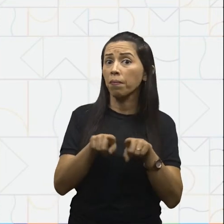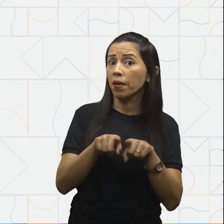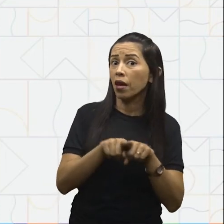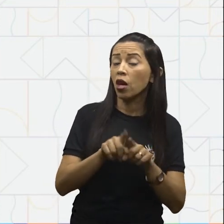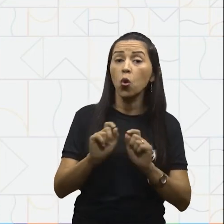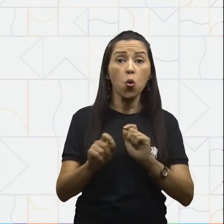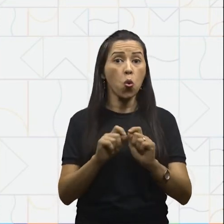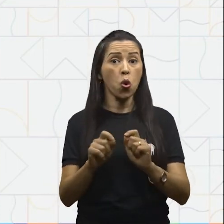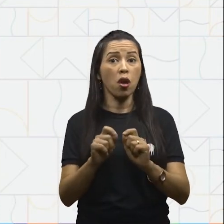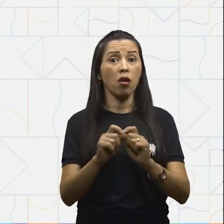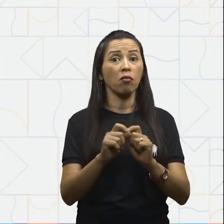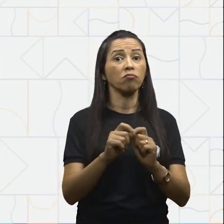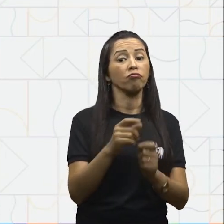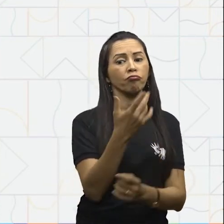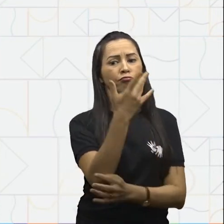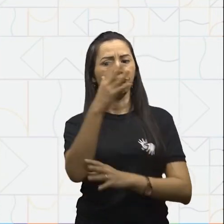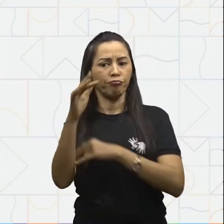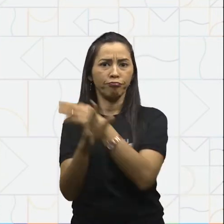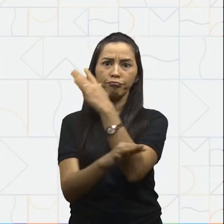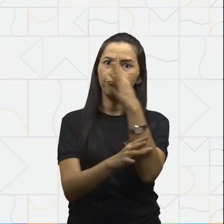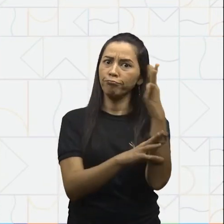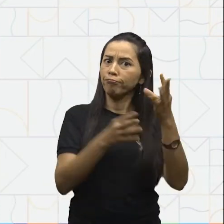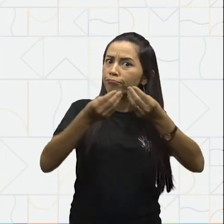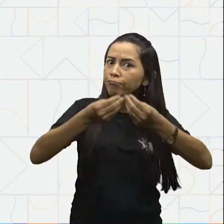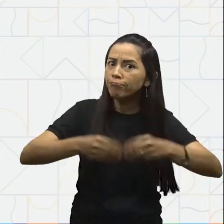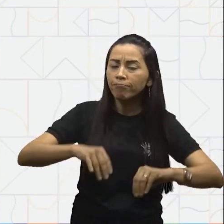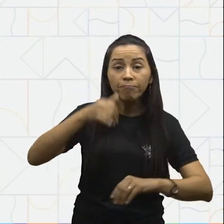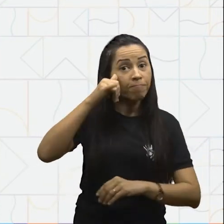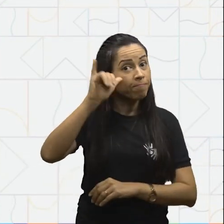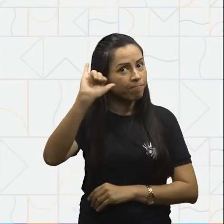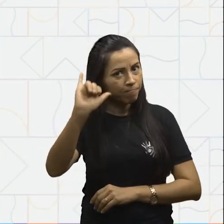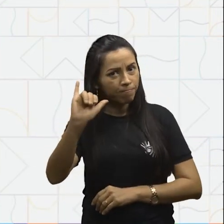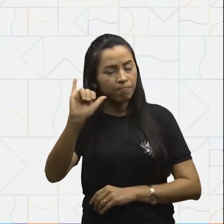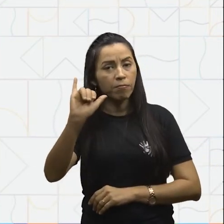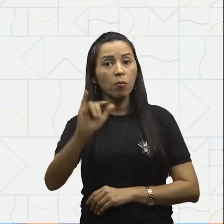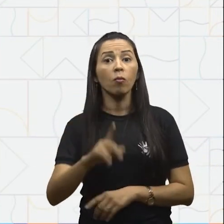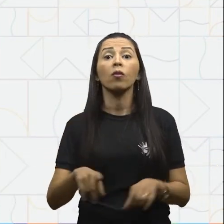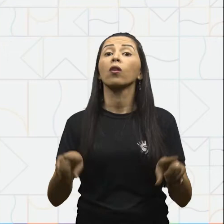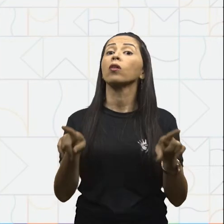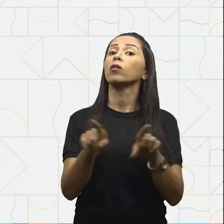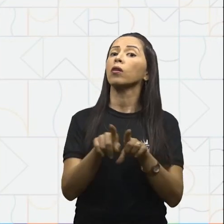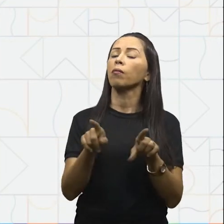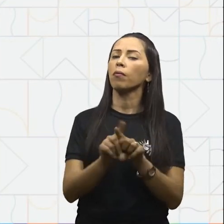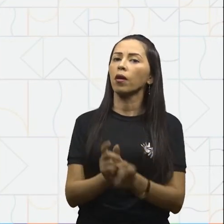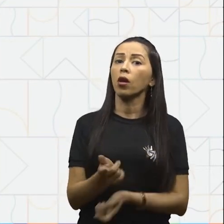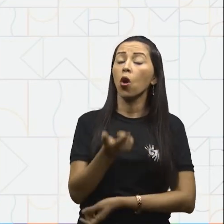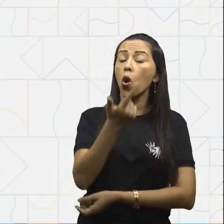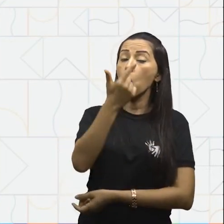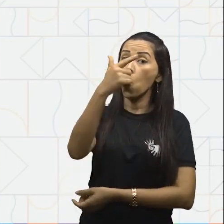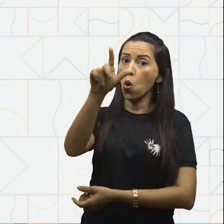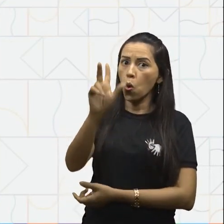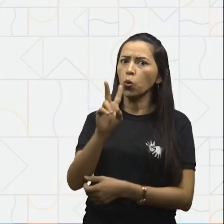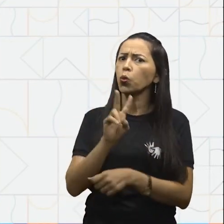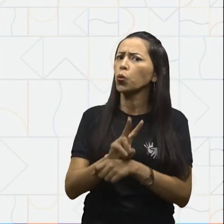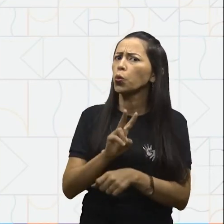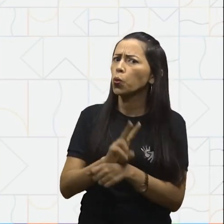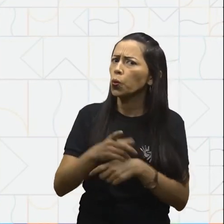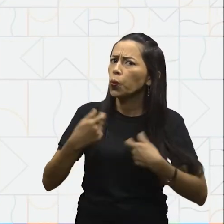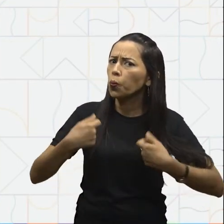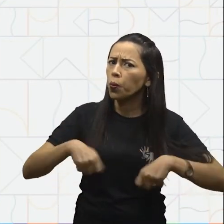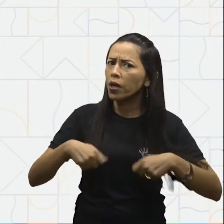nos impactos ambientais. Outro cuidado que devemos ter